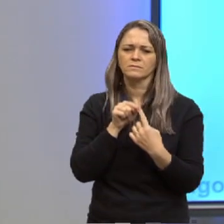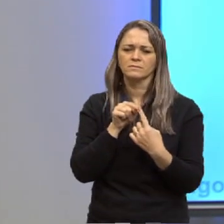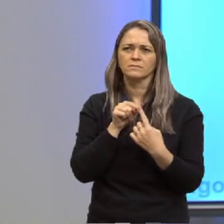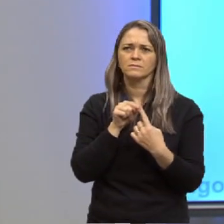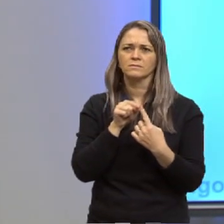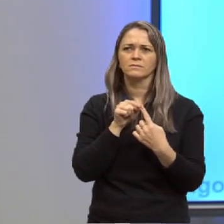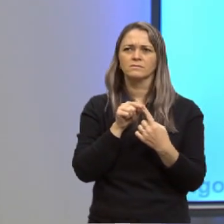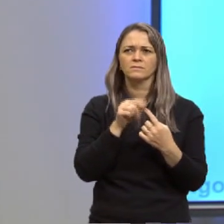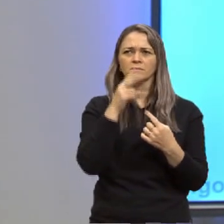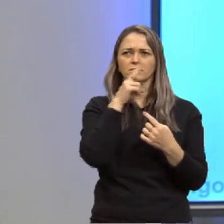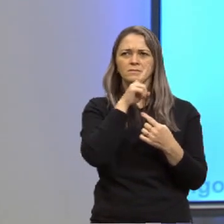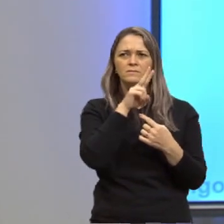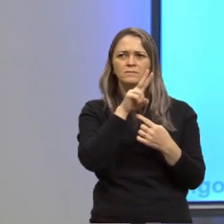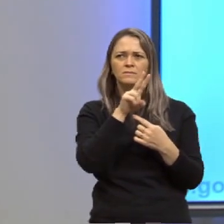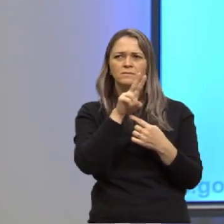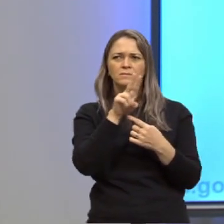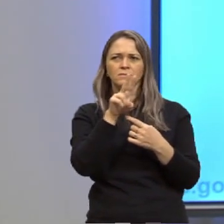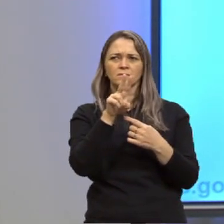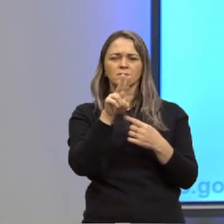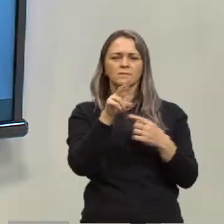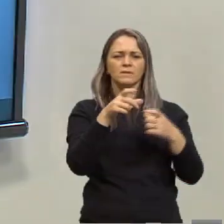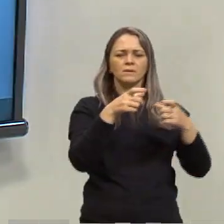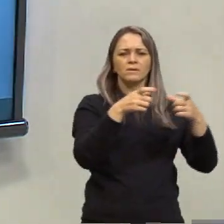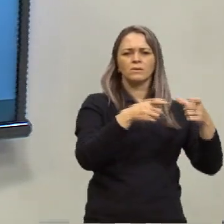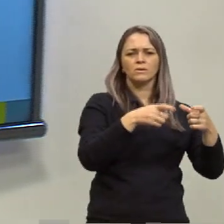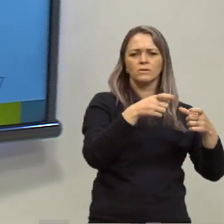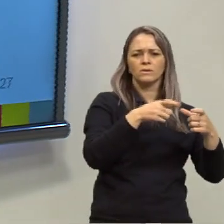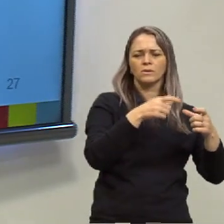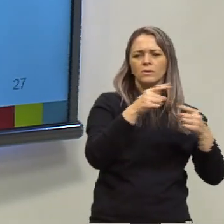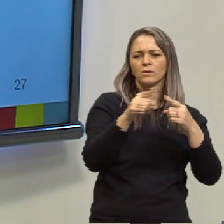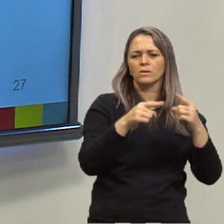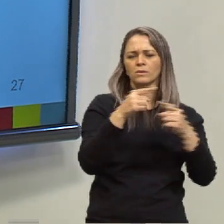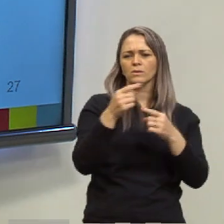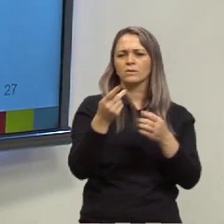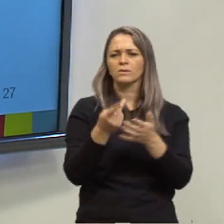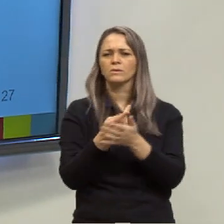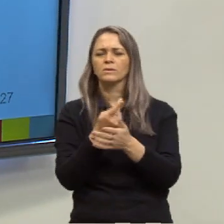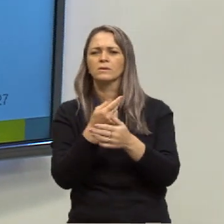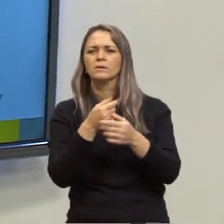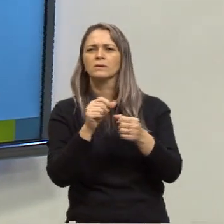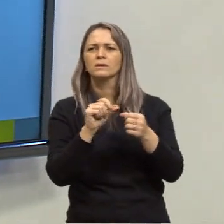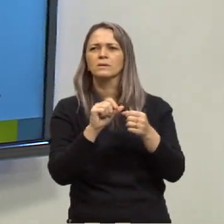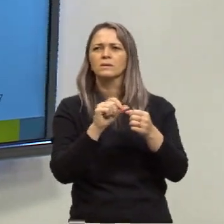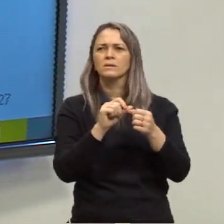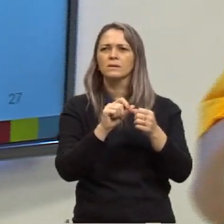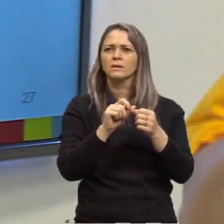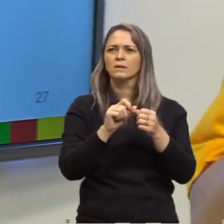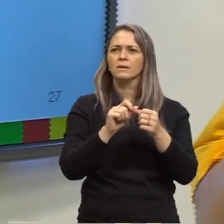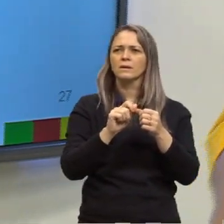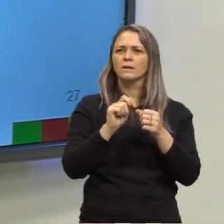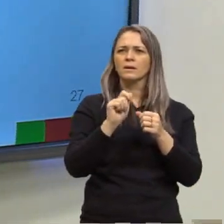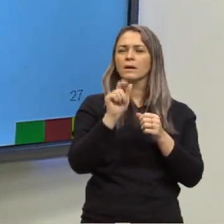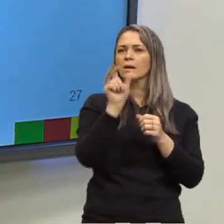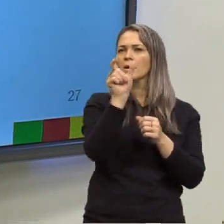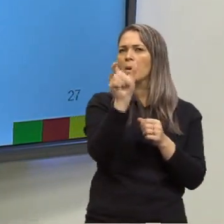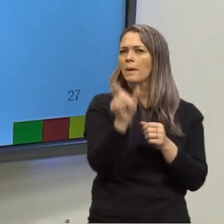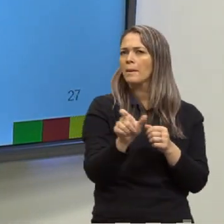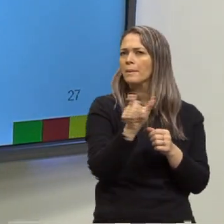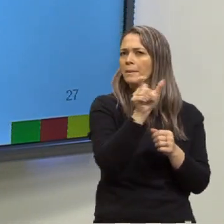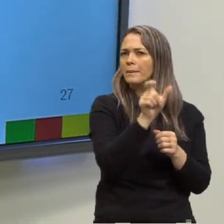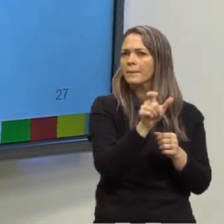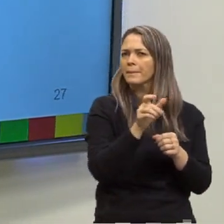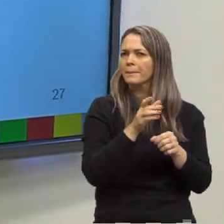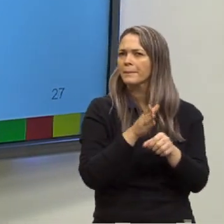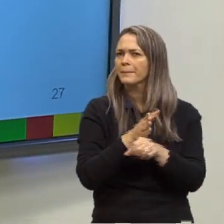visualizar o cenário onde uma ação se desenvolve e os personagens que dela participam. O quer dizer